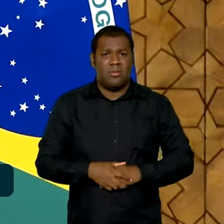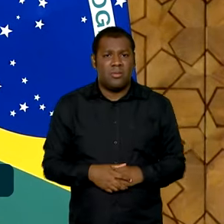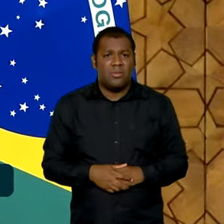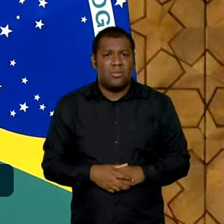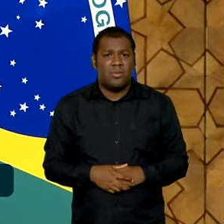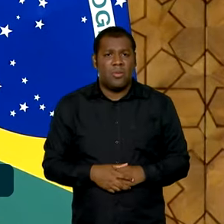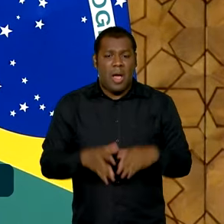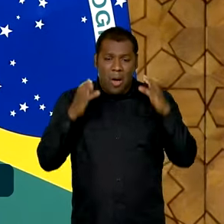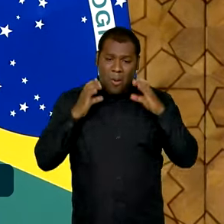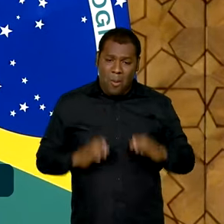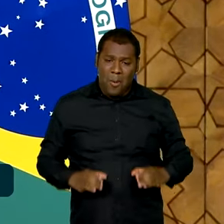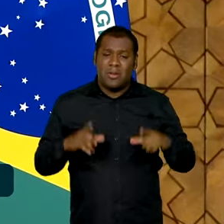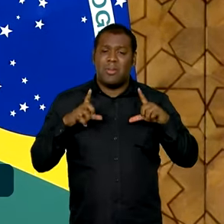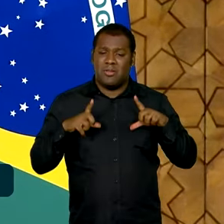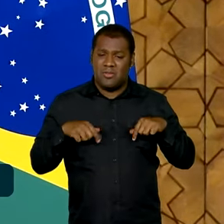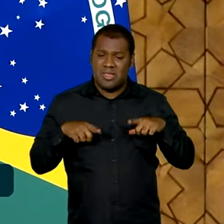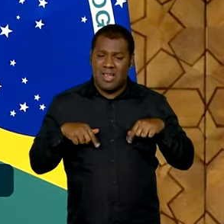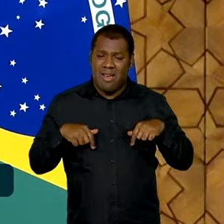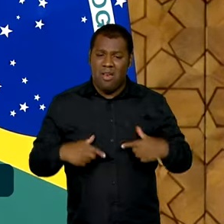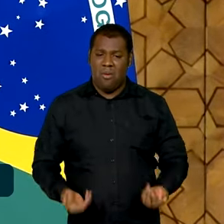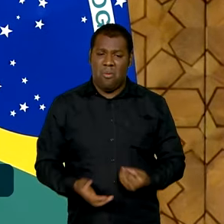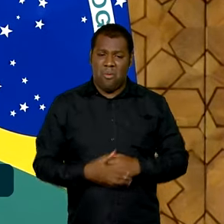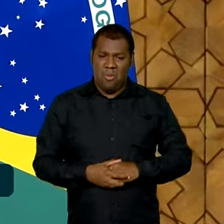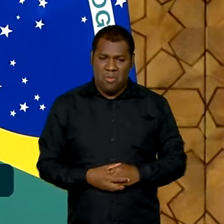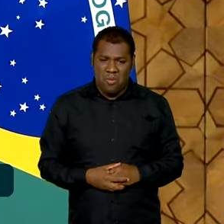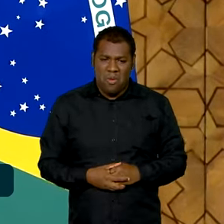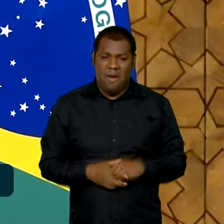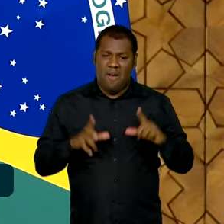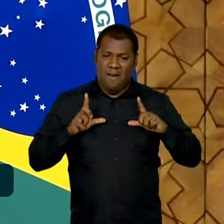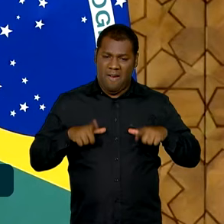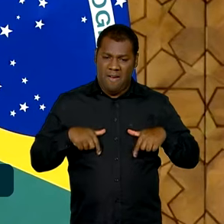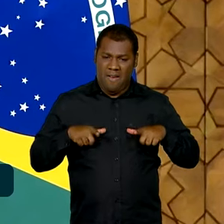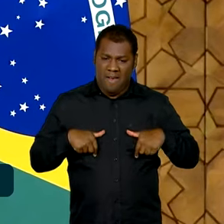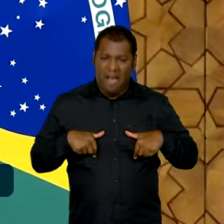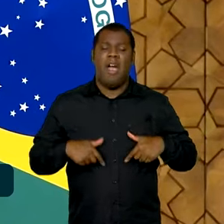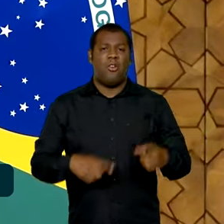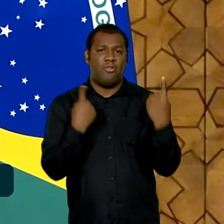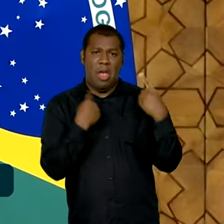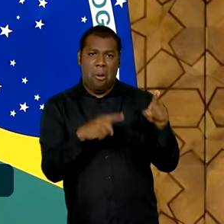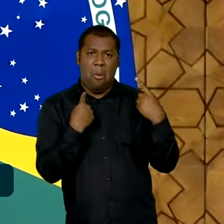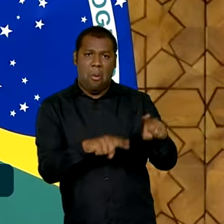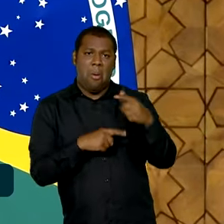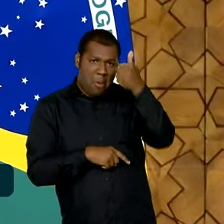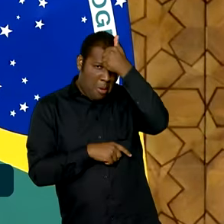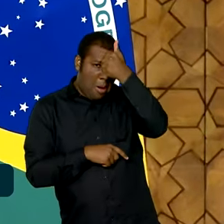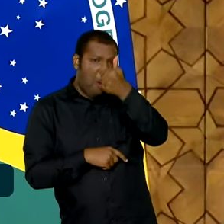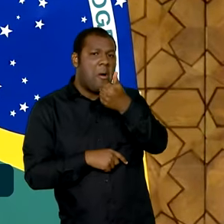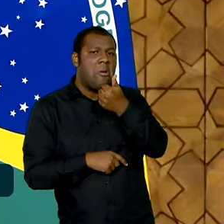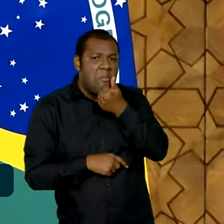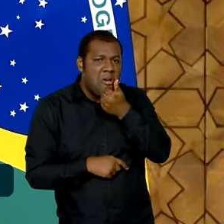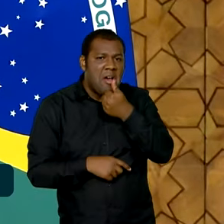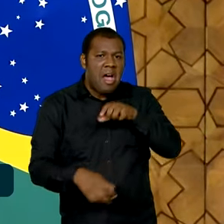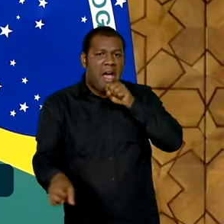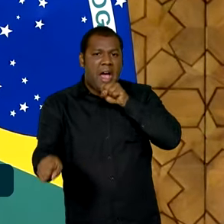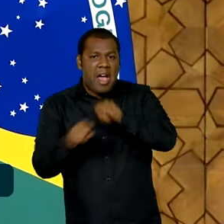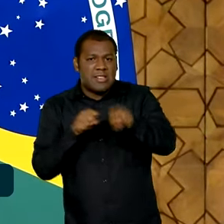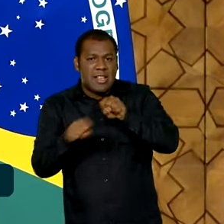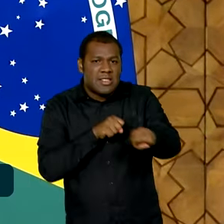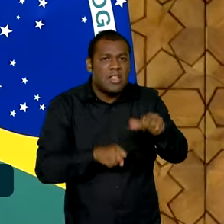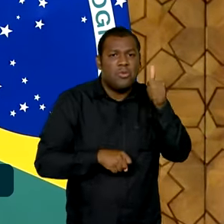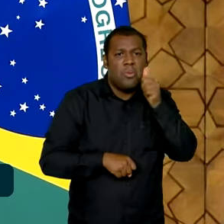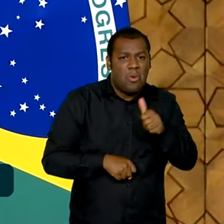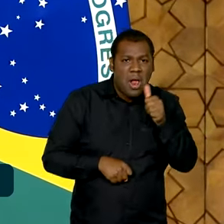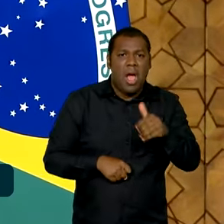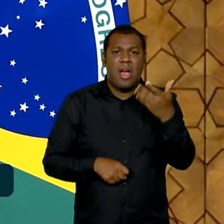comportamento do Israel a pretexto de derrotar o Hamas está matando mulheres e